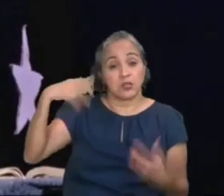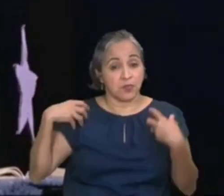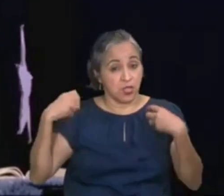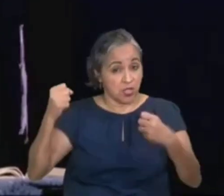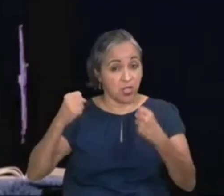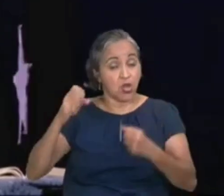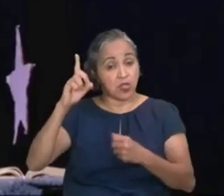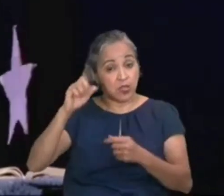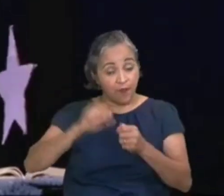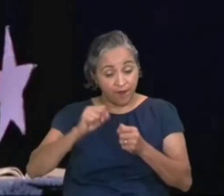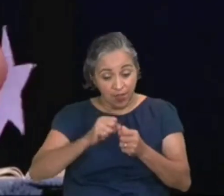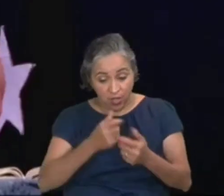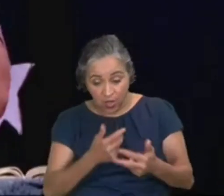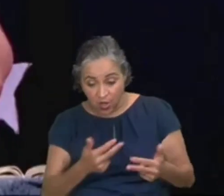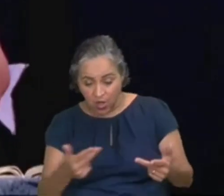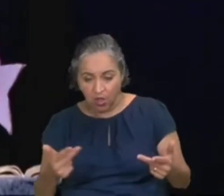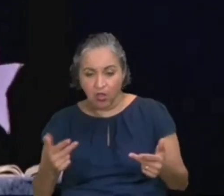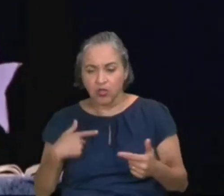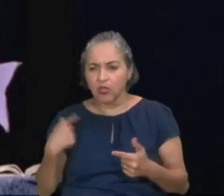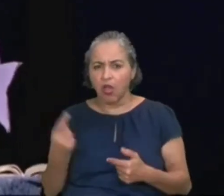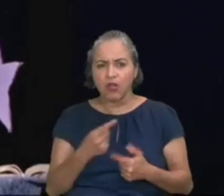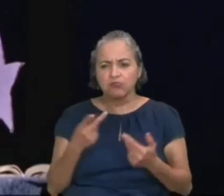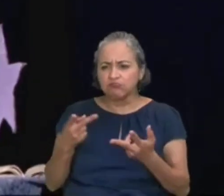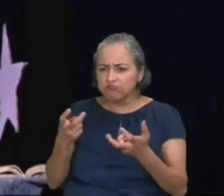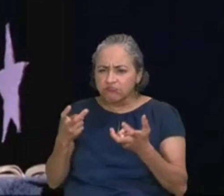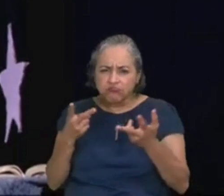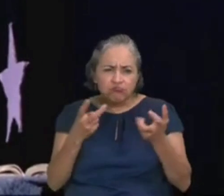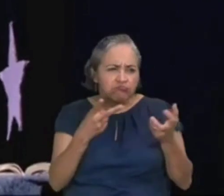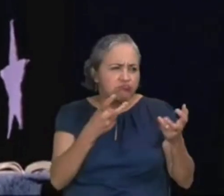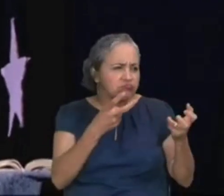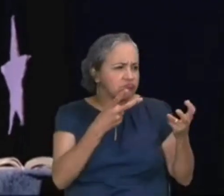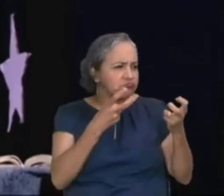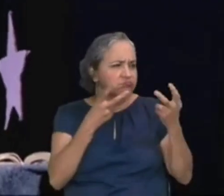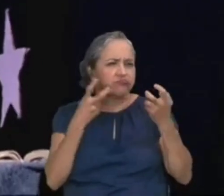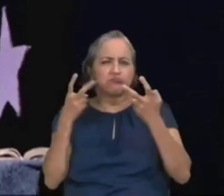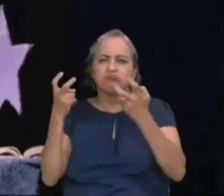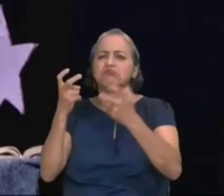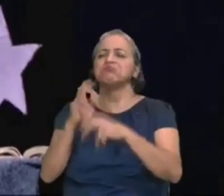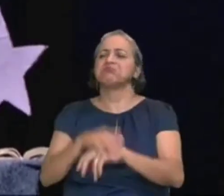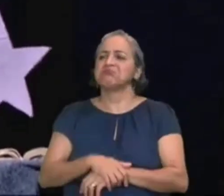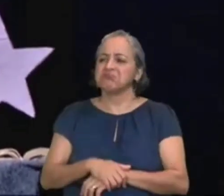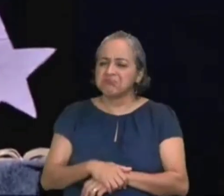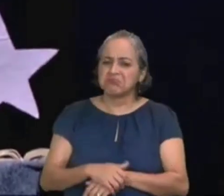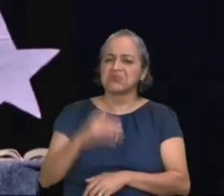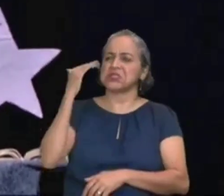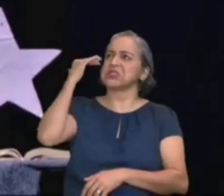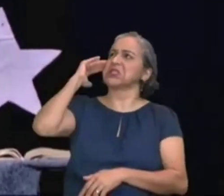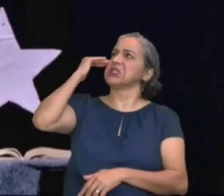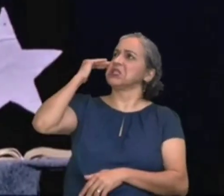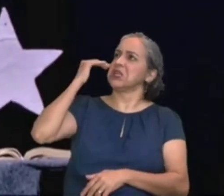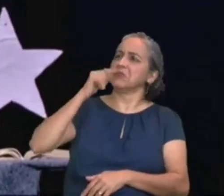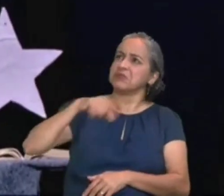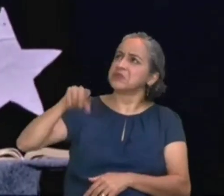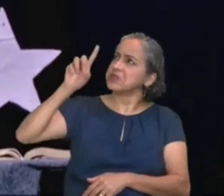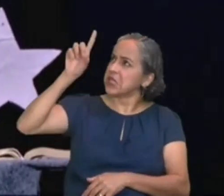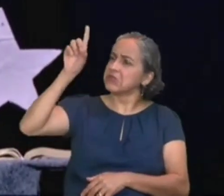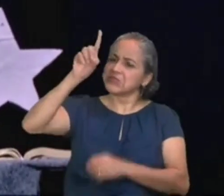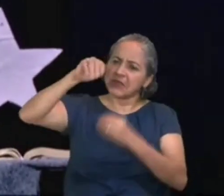sua natureza divina, tem sido vistos claramente, sendo compreendidos, por meio das coisas criadas,